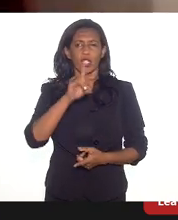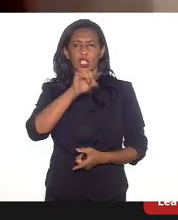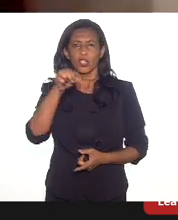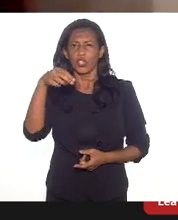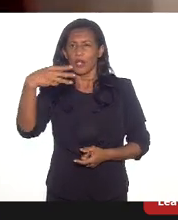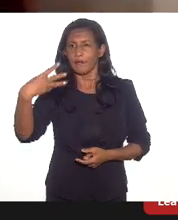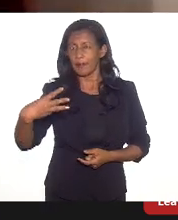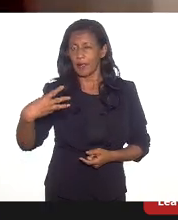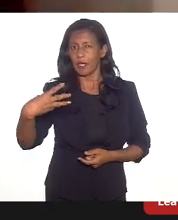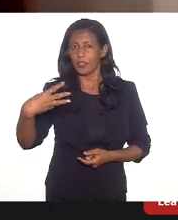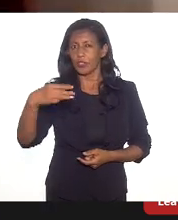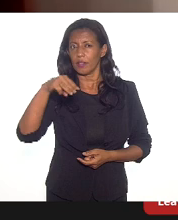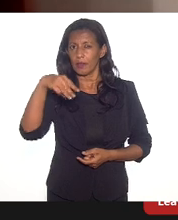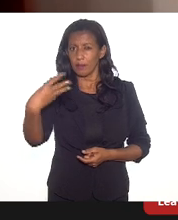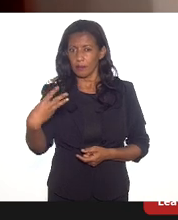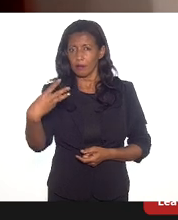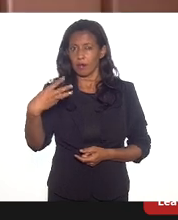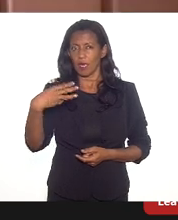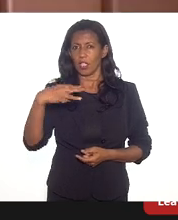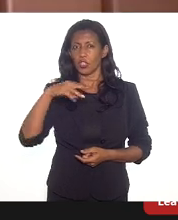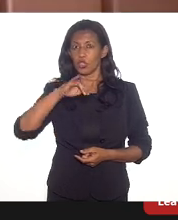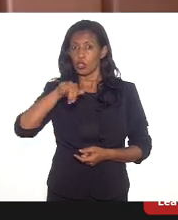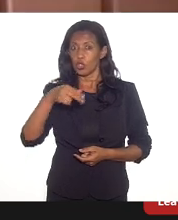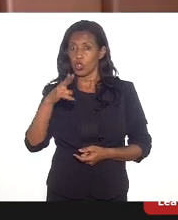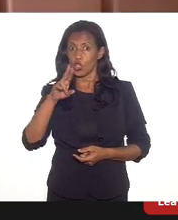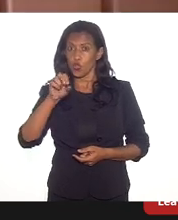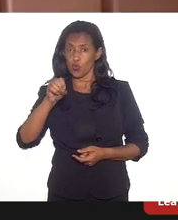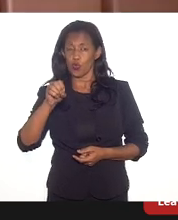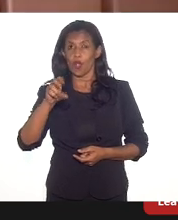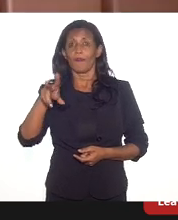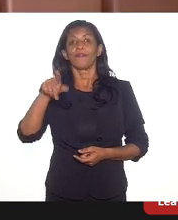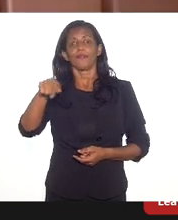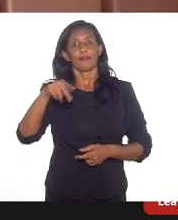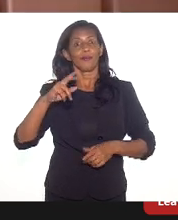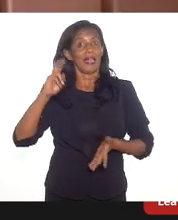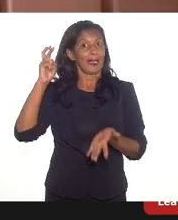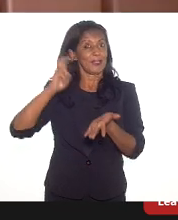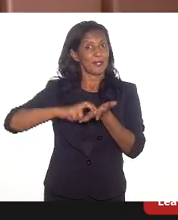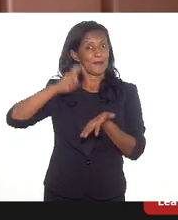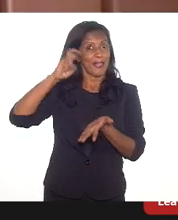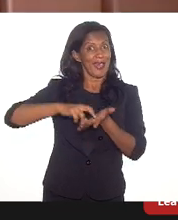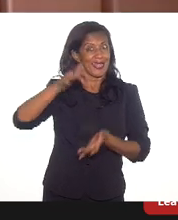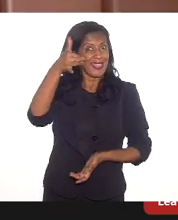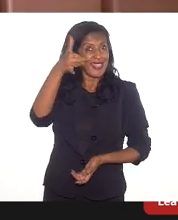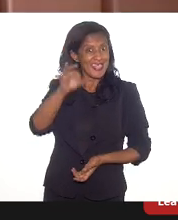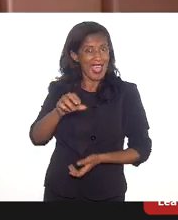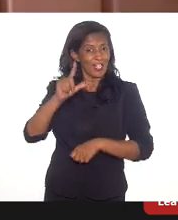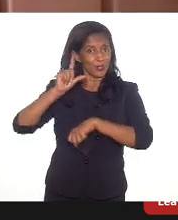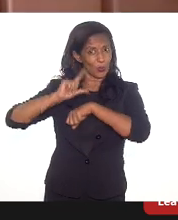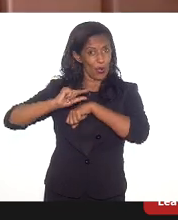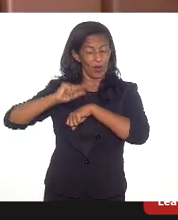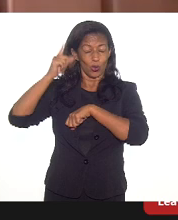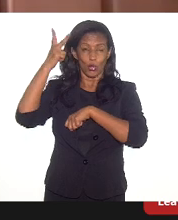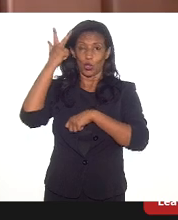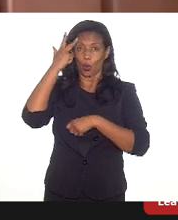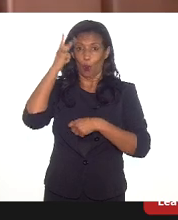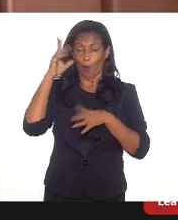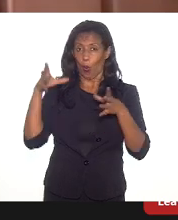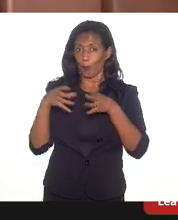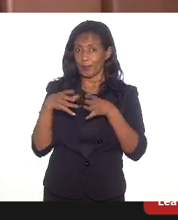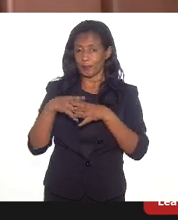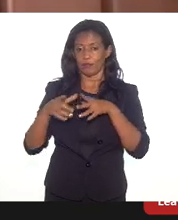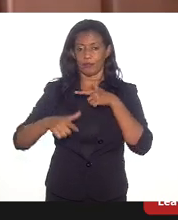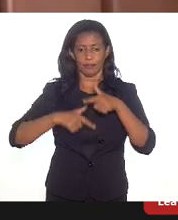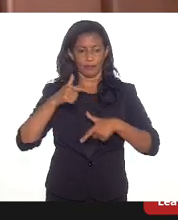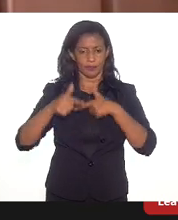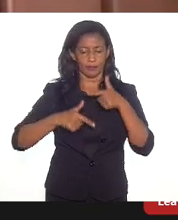isso? É de junho. Isso, quinta-feira que vem às 10 horas no horário normal da comissão de trabalho